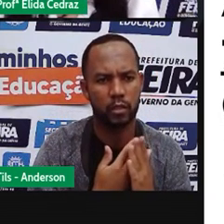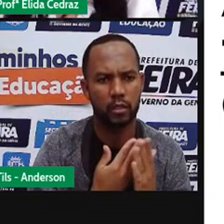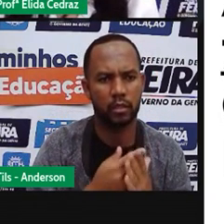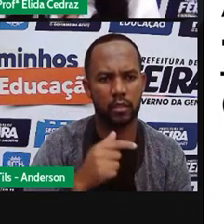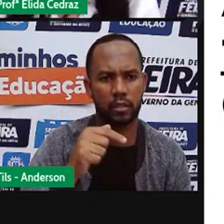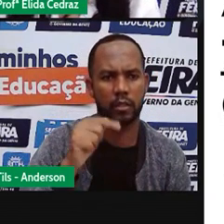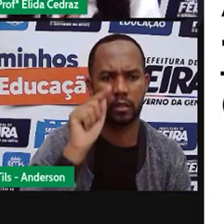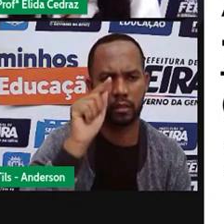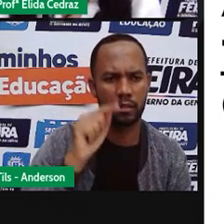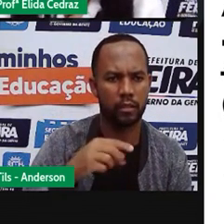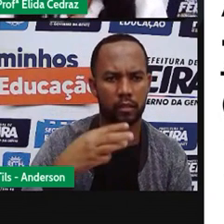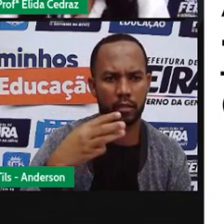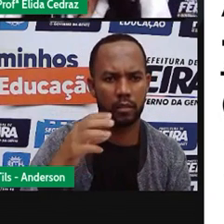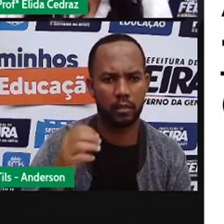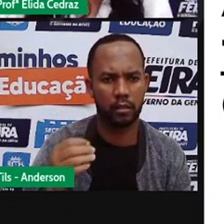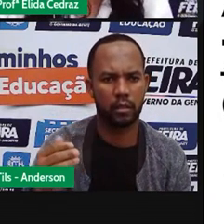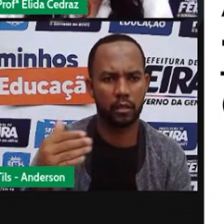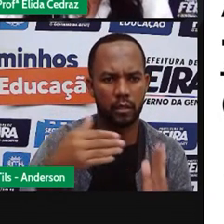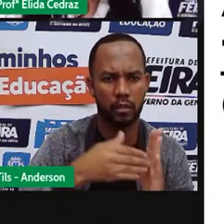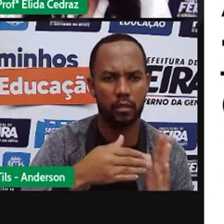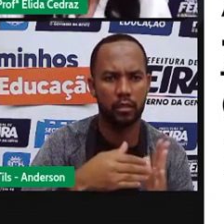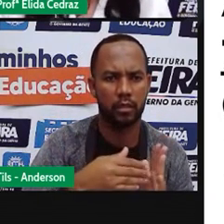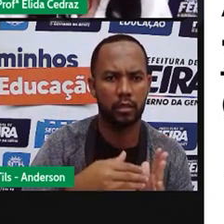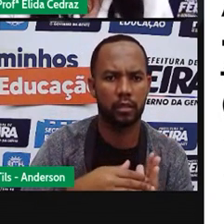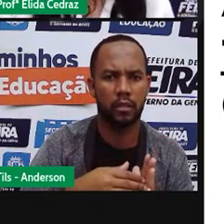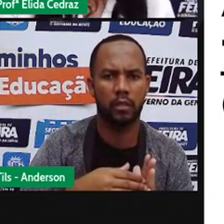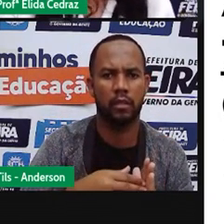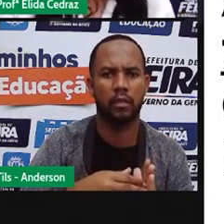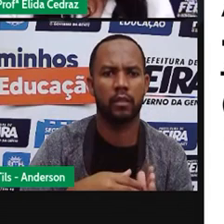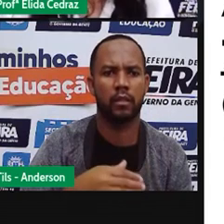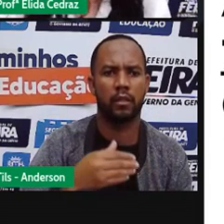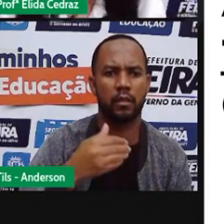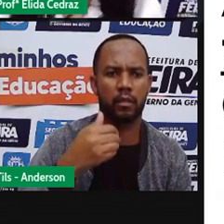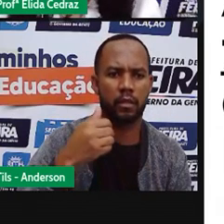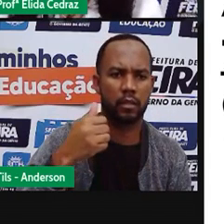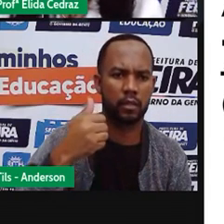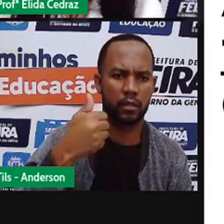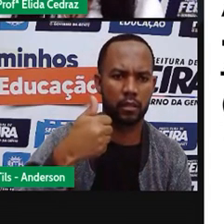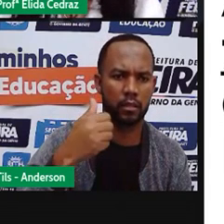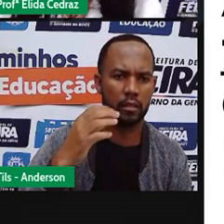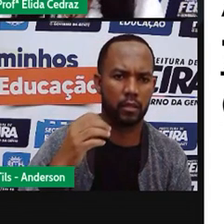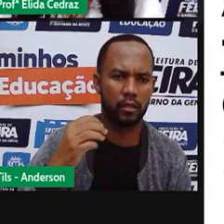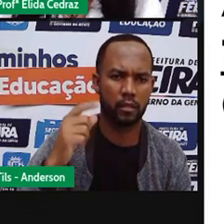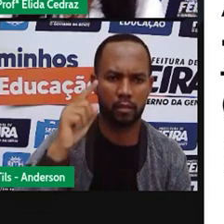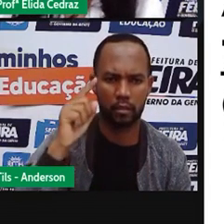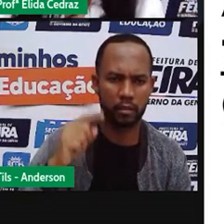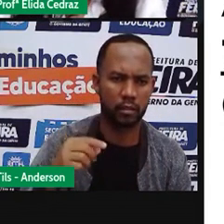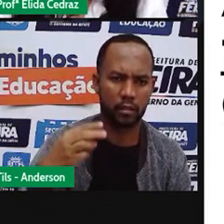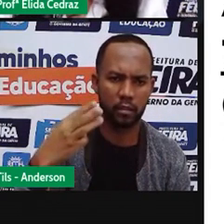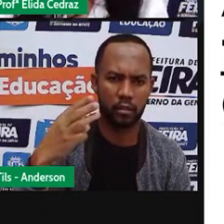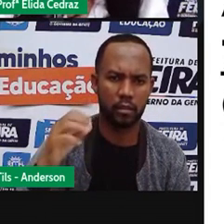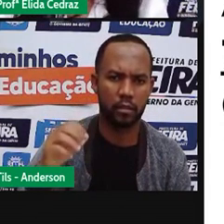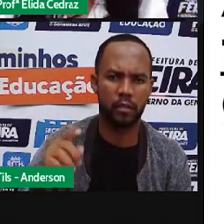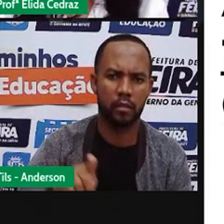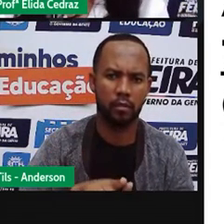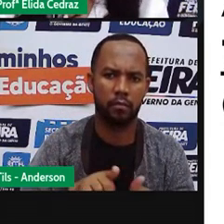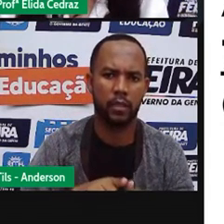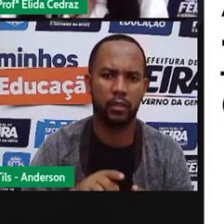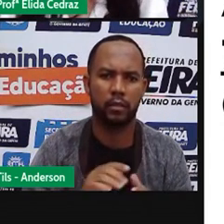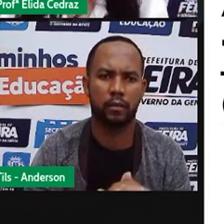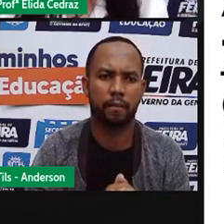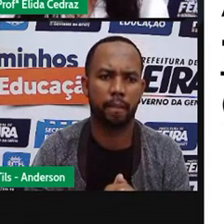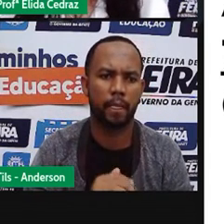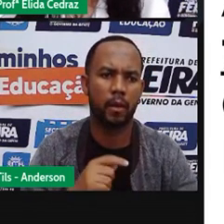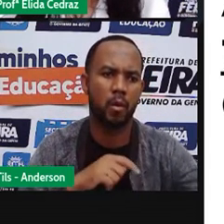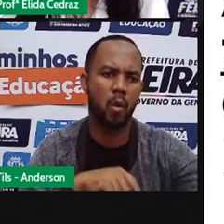às dez e trinta e faz as tarefas de dez e trinta até as doze quantas horas